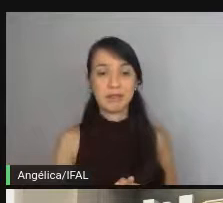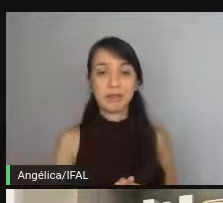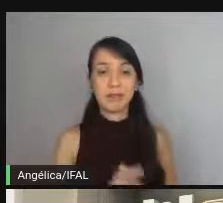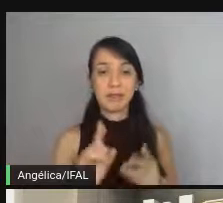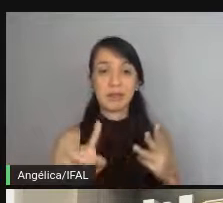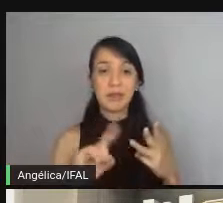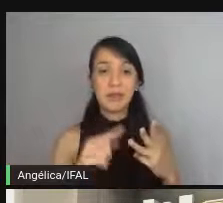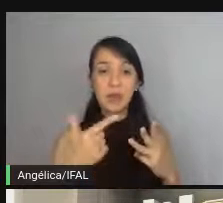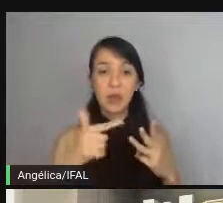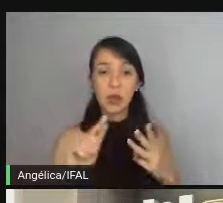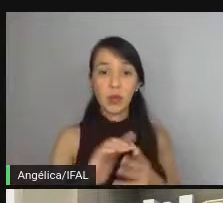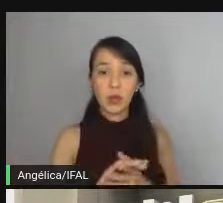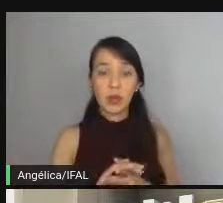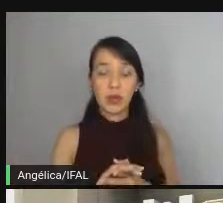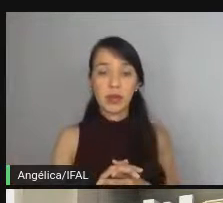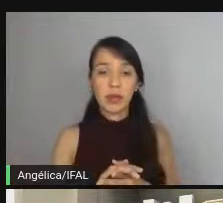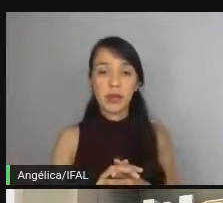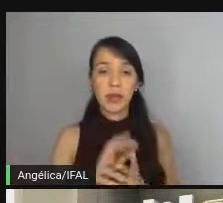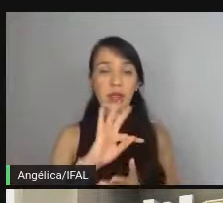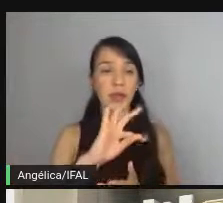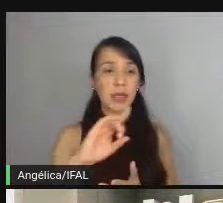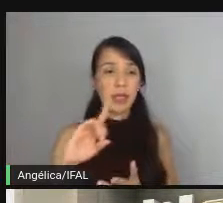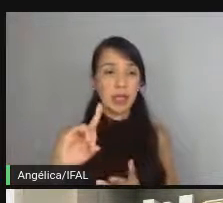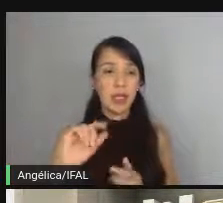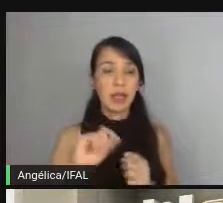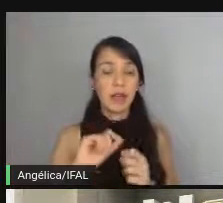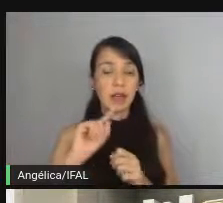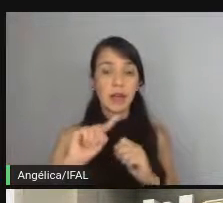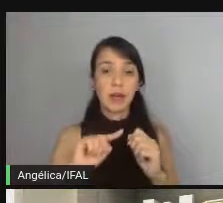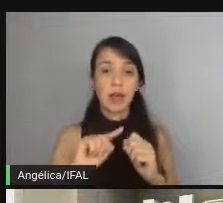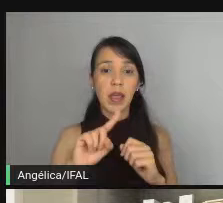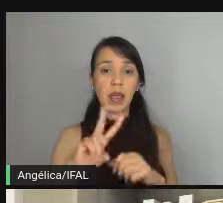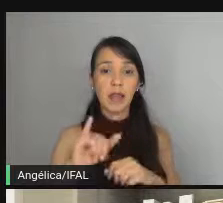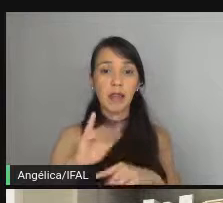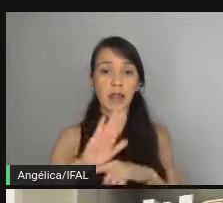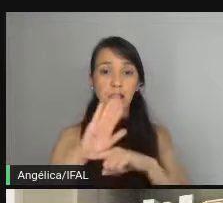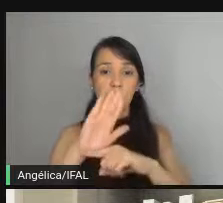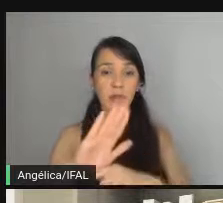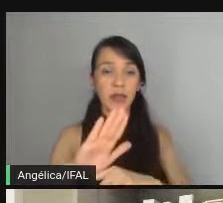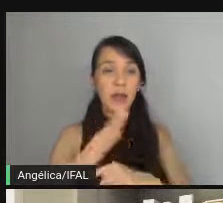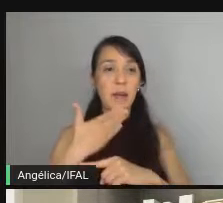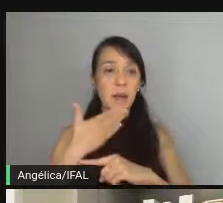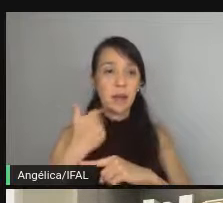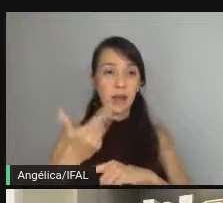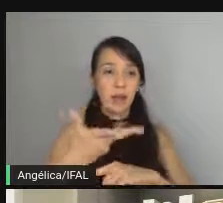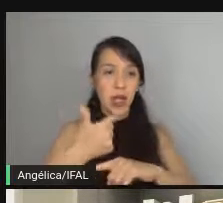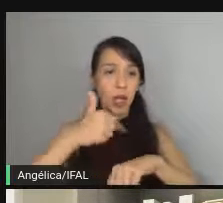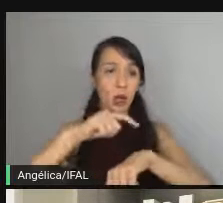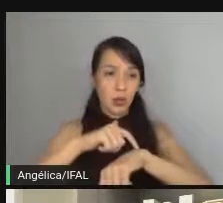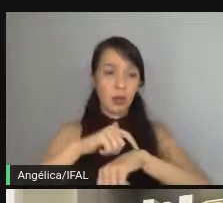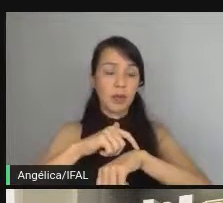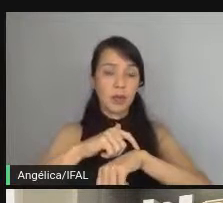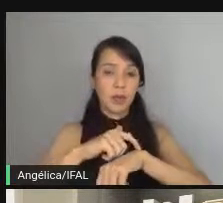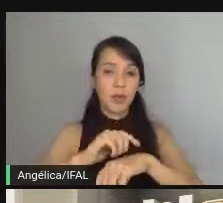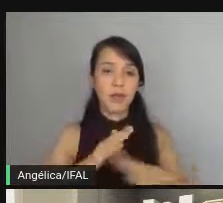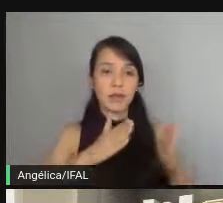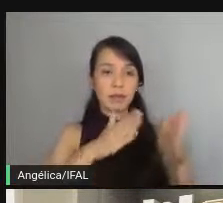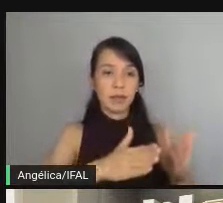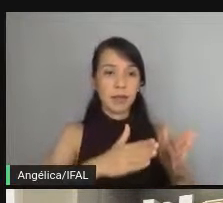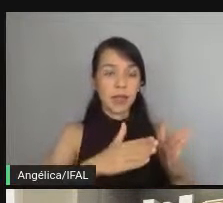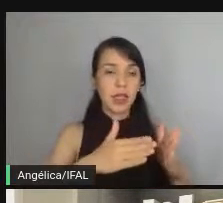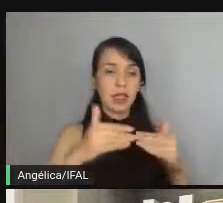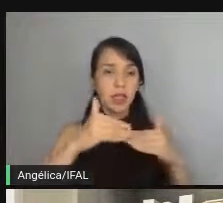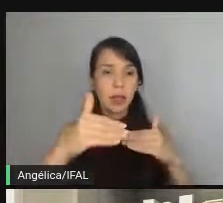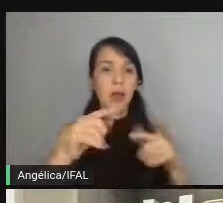Outra coisa que o TBB traz é, ele vai te ajudar a ganhar muito tempo no médio e longo prazo. Por evitar